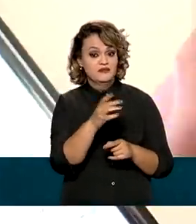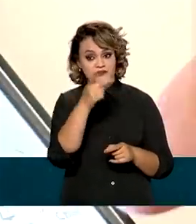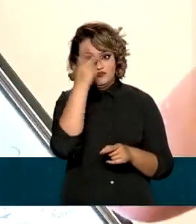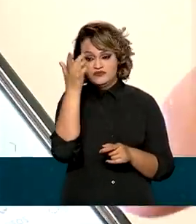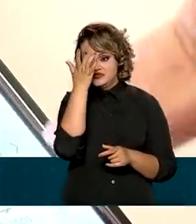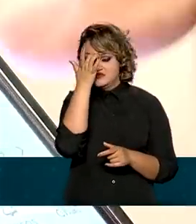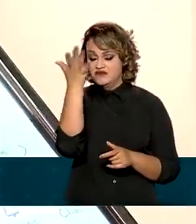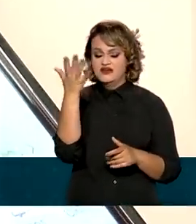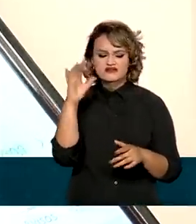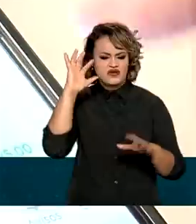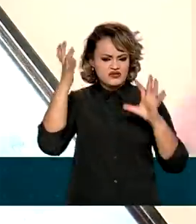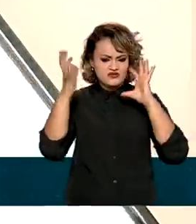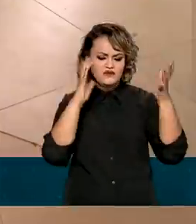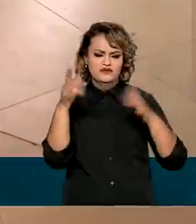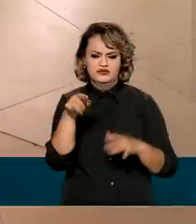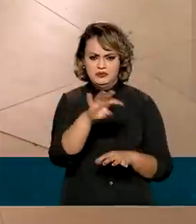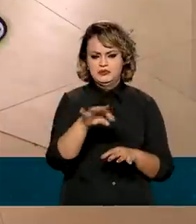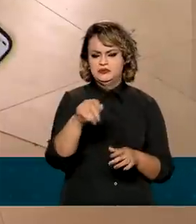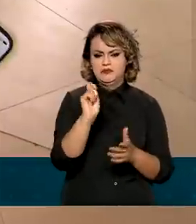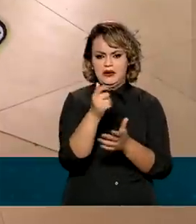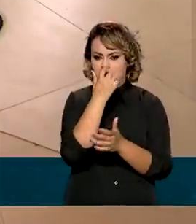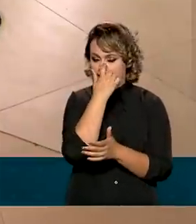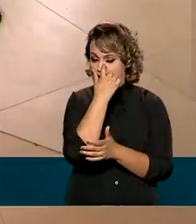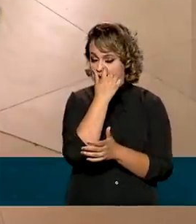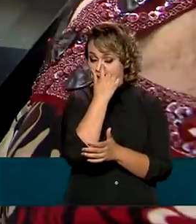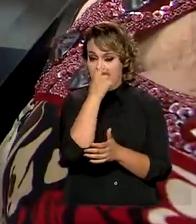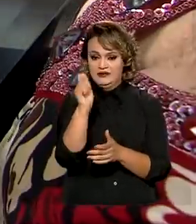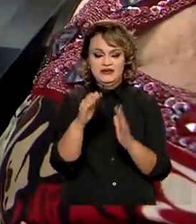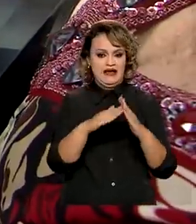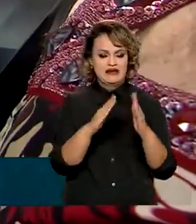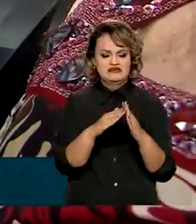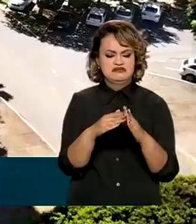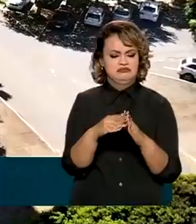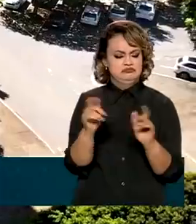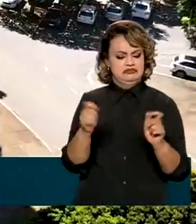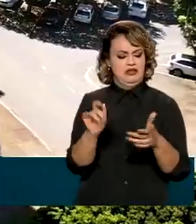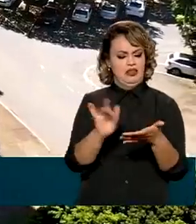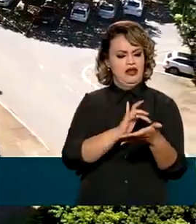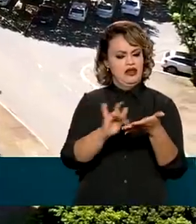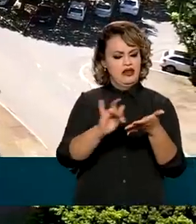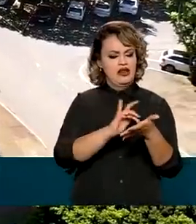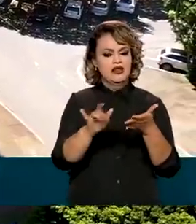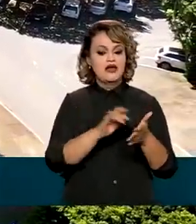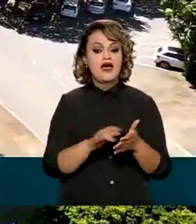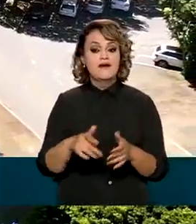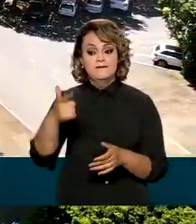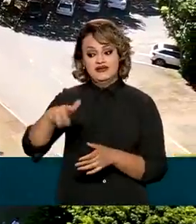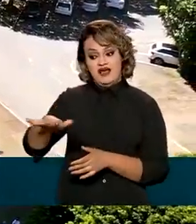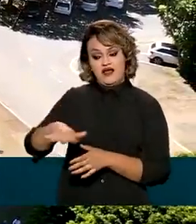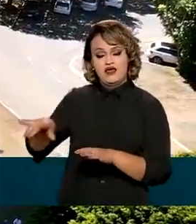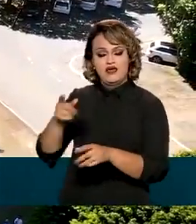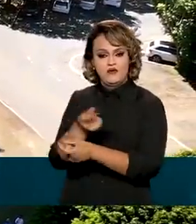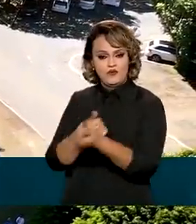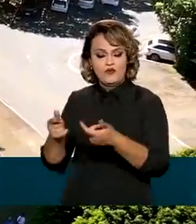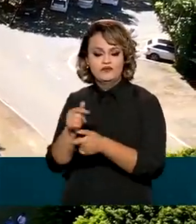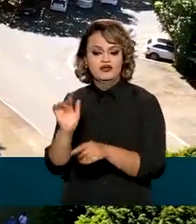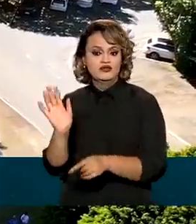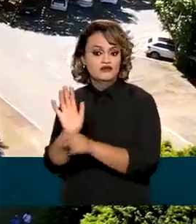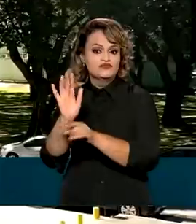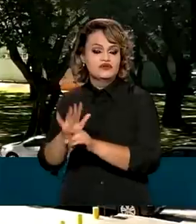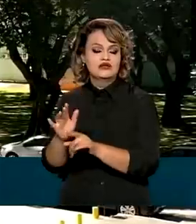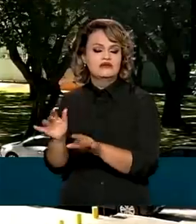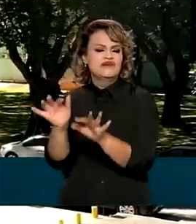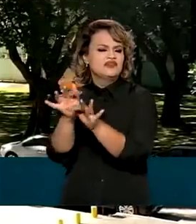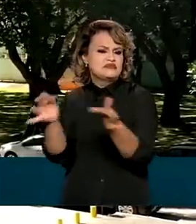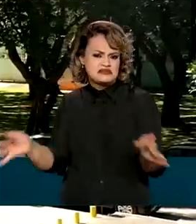vários problemas e fazer pagamentos sem sair de casa, A área econômica vem trabalhando para simplificar